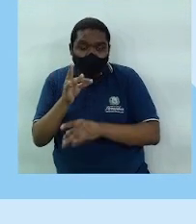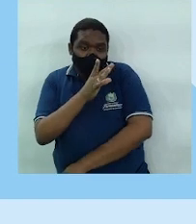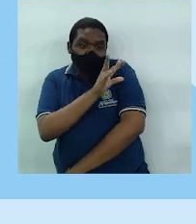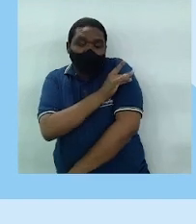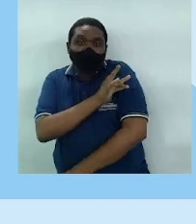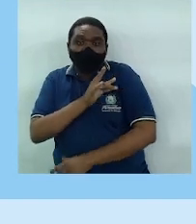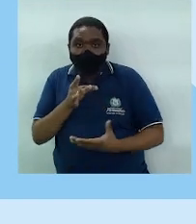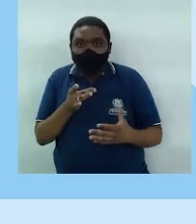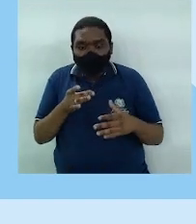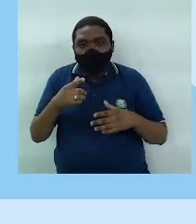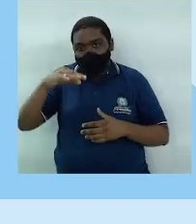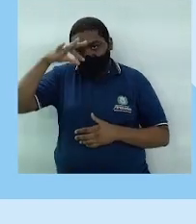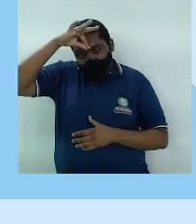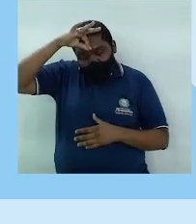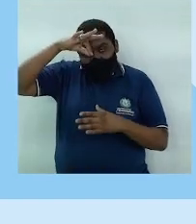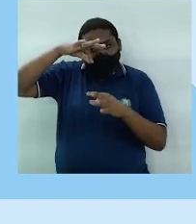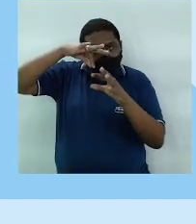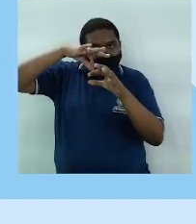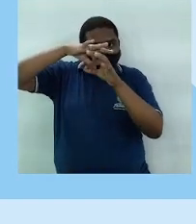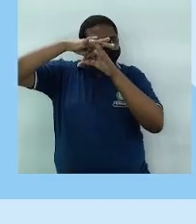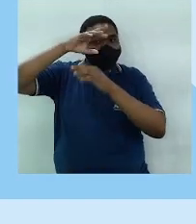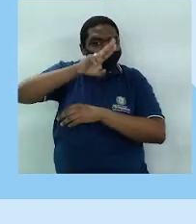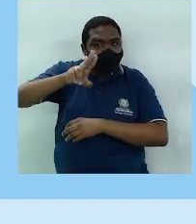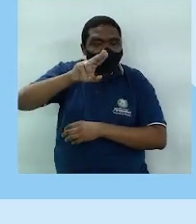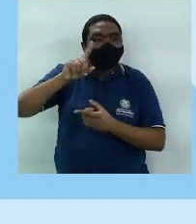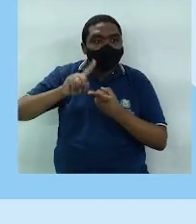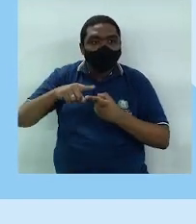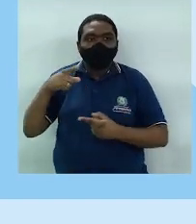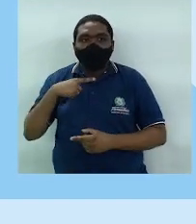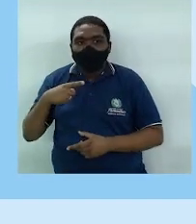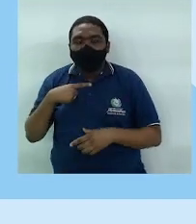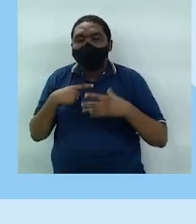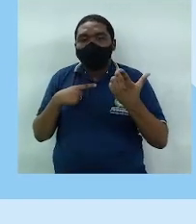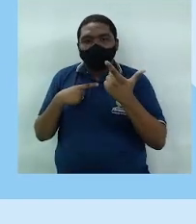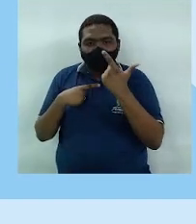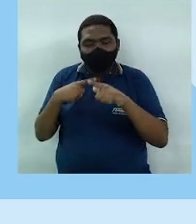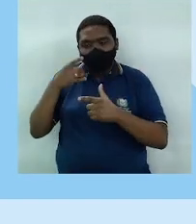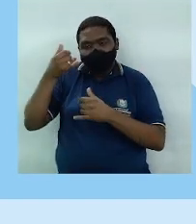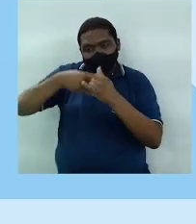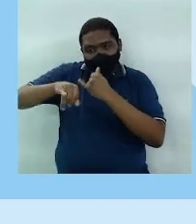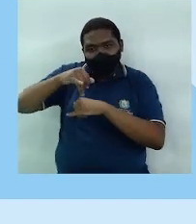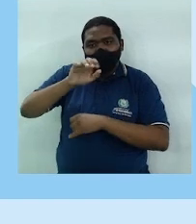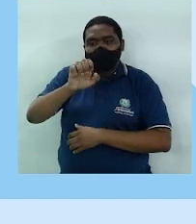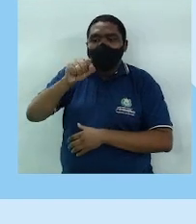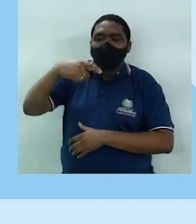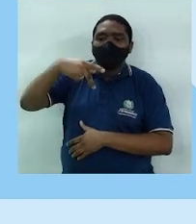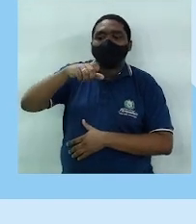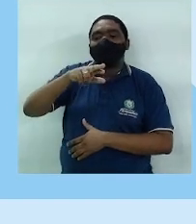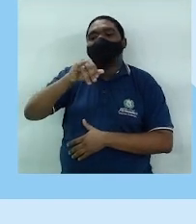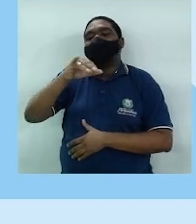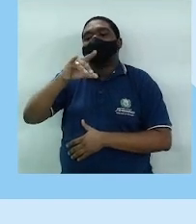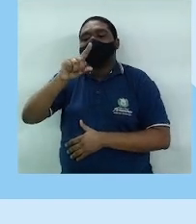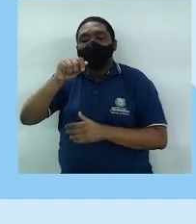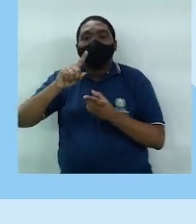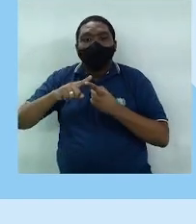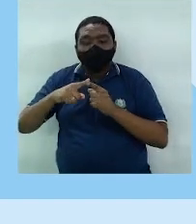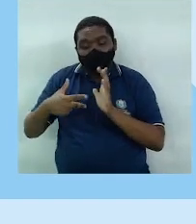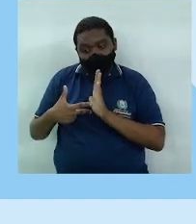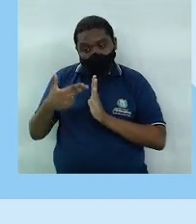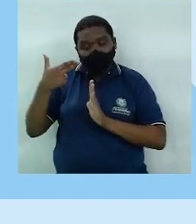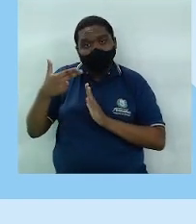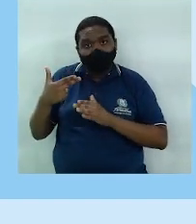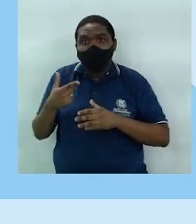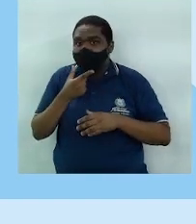vaginal. Já os químicos, nós temos o espermicida. Tá certo? E os cirúrgicos, a vasectomia e a